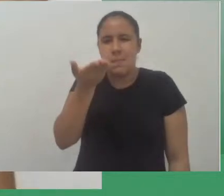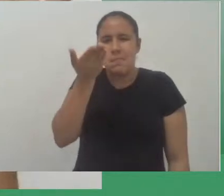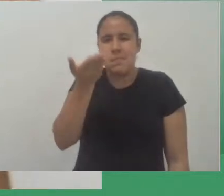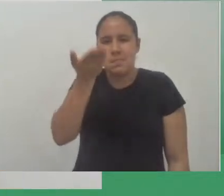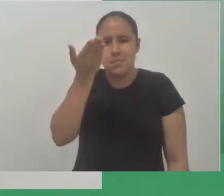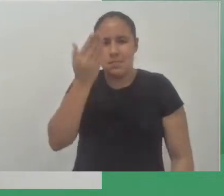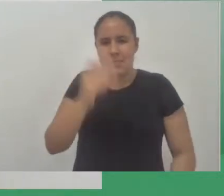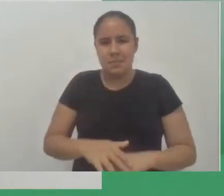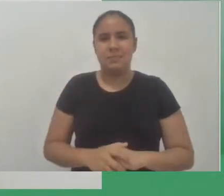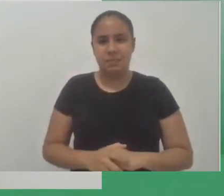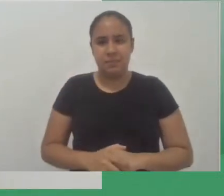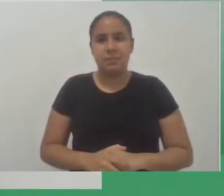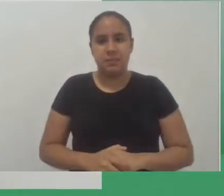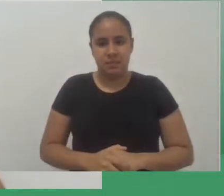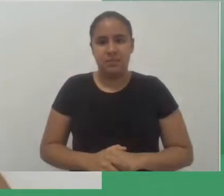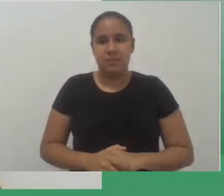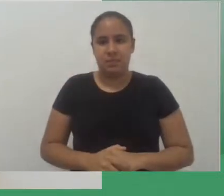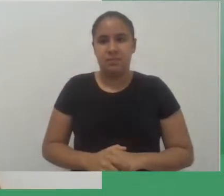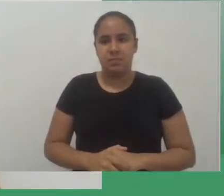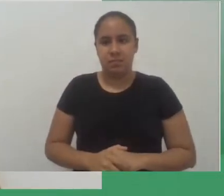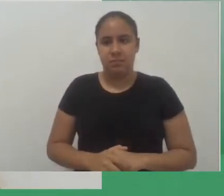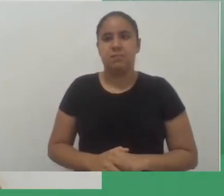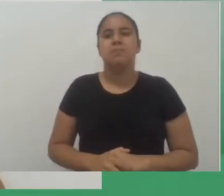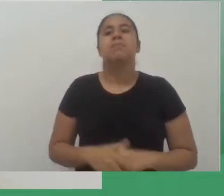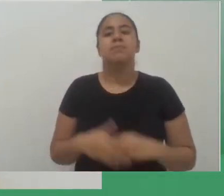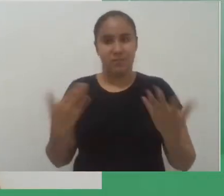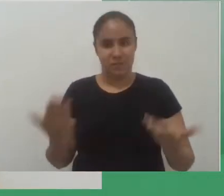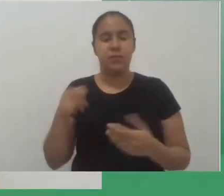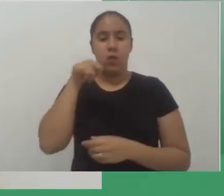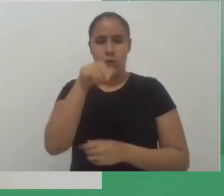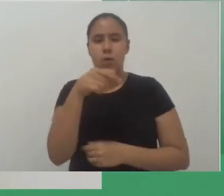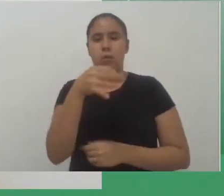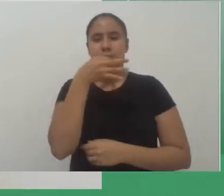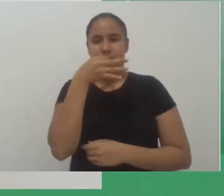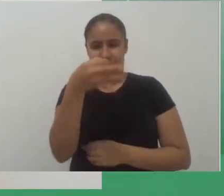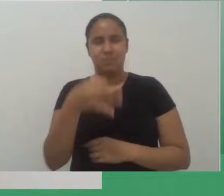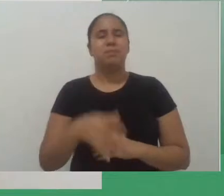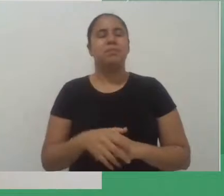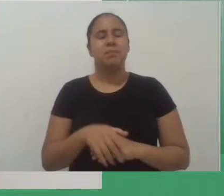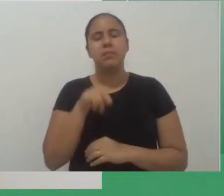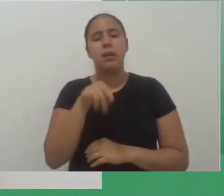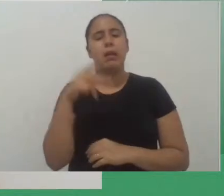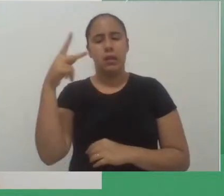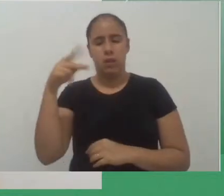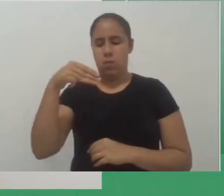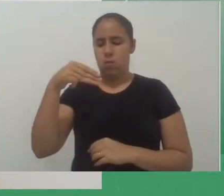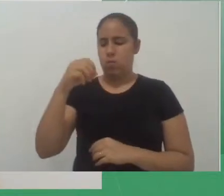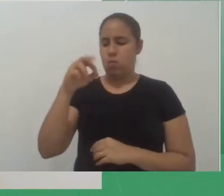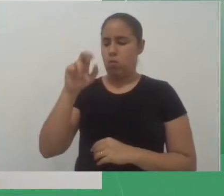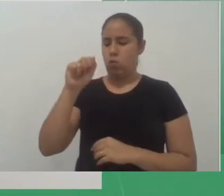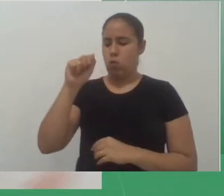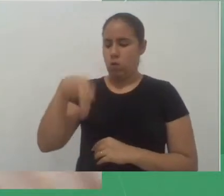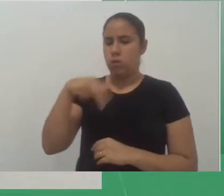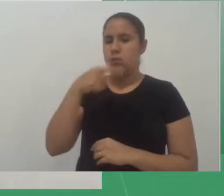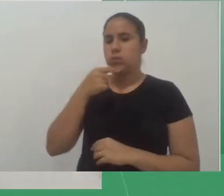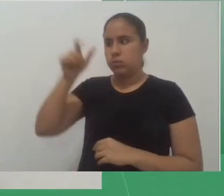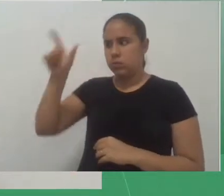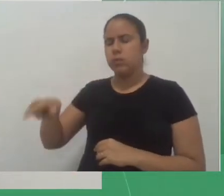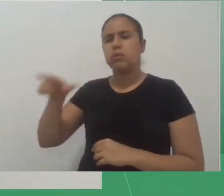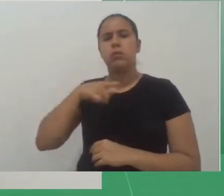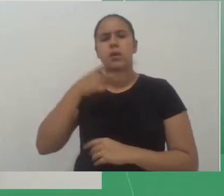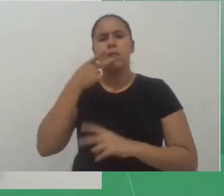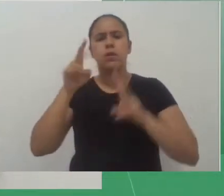a questão de no caso o comentário dele ele traz uma relação de que os